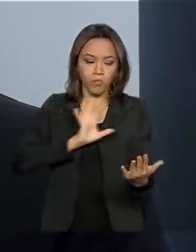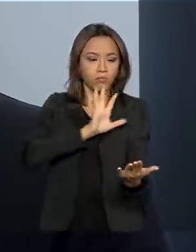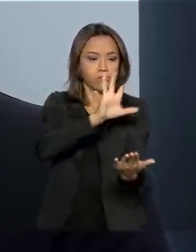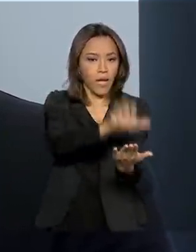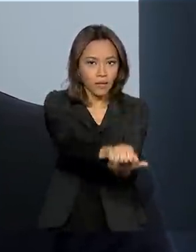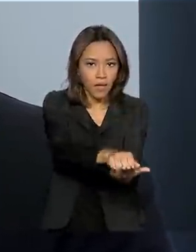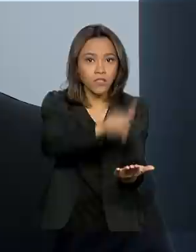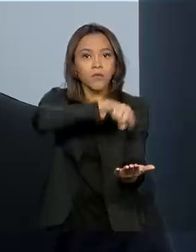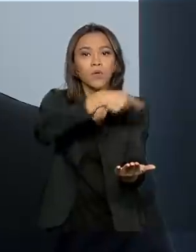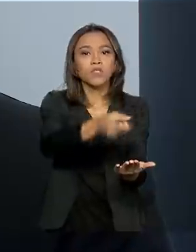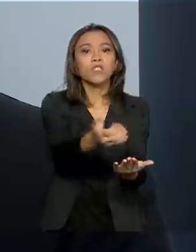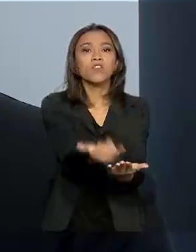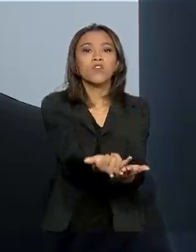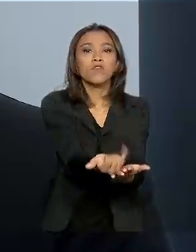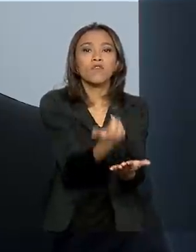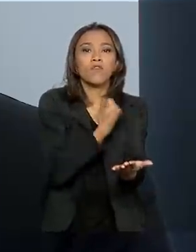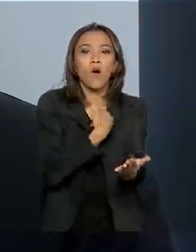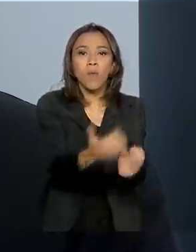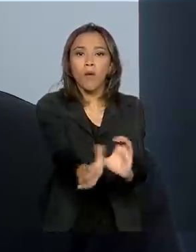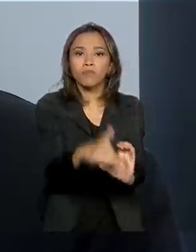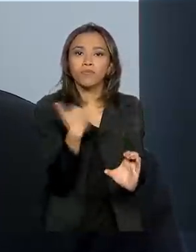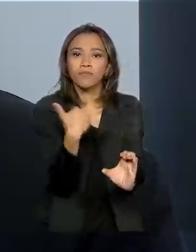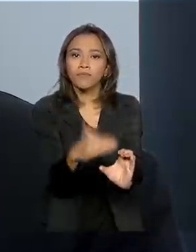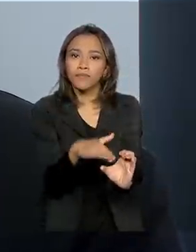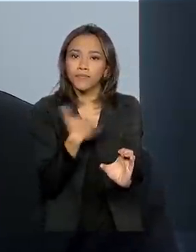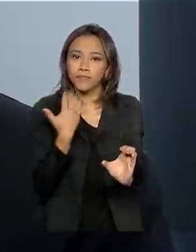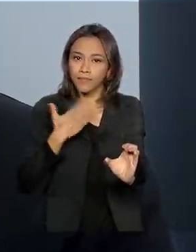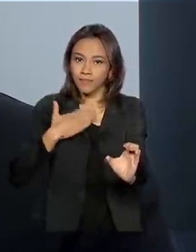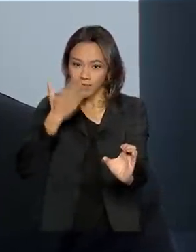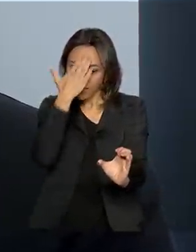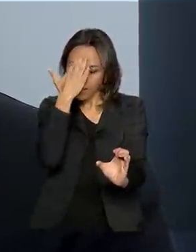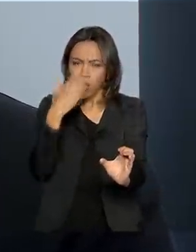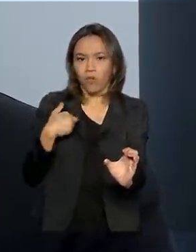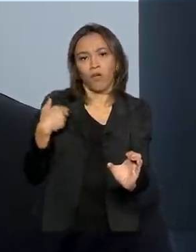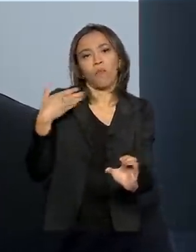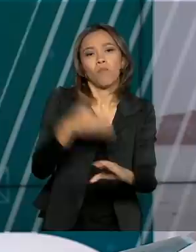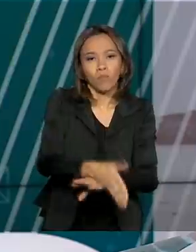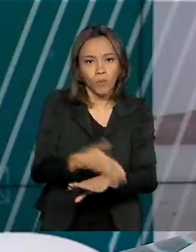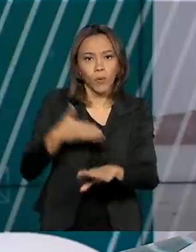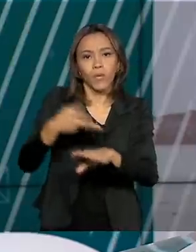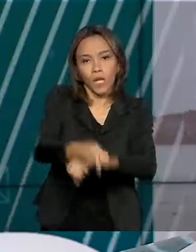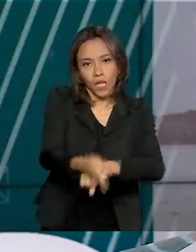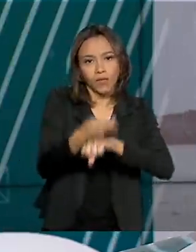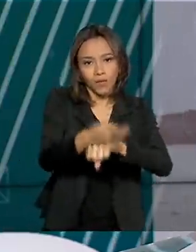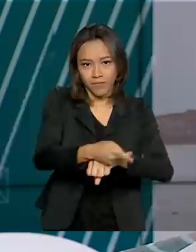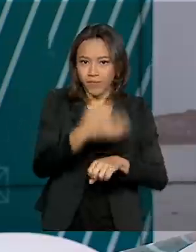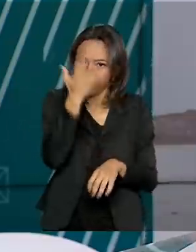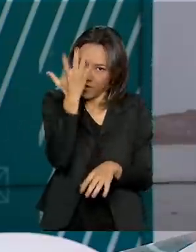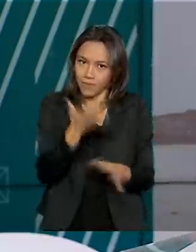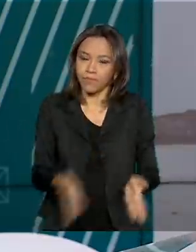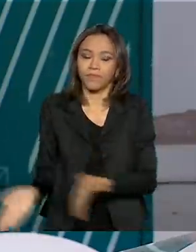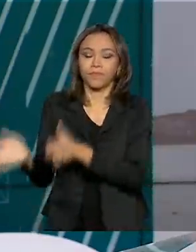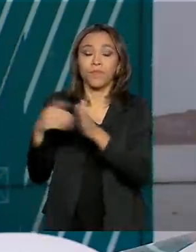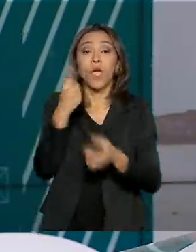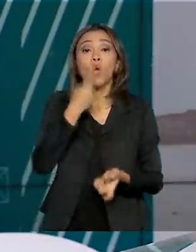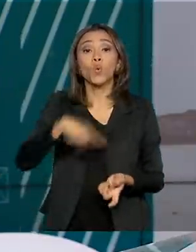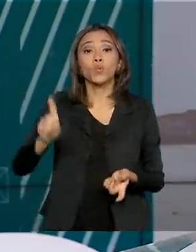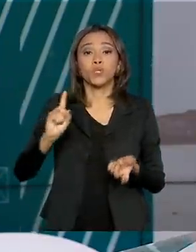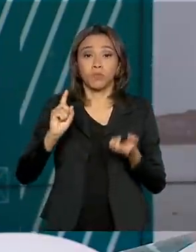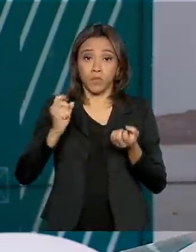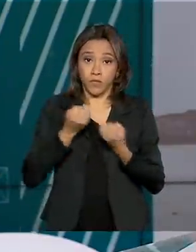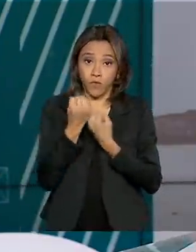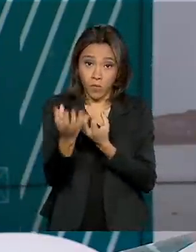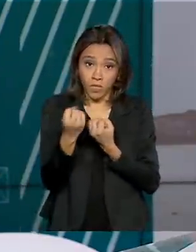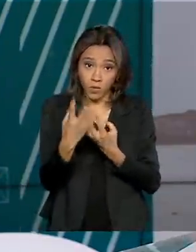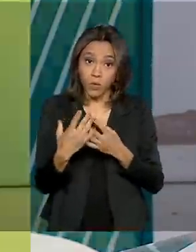facilita para a pessoa fazer informação e chegar até ela, em vez dela ter que ficar buscando. E uma última informação, o desemprego